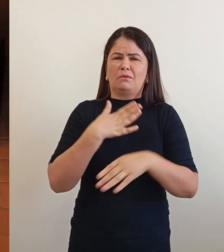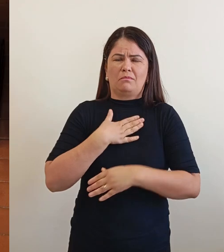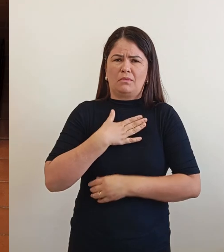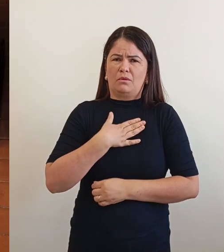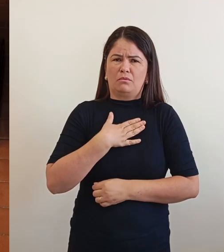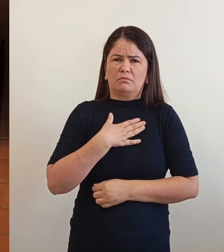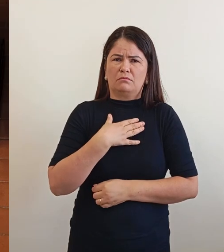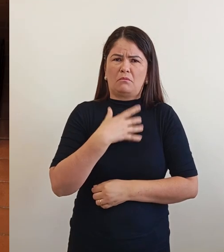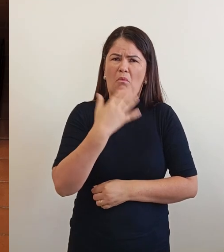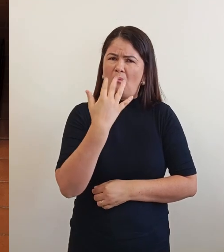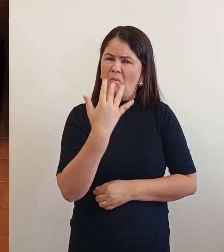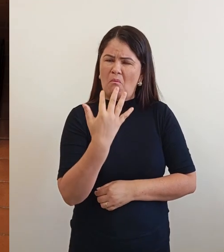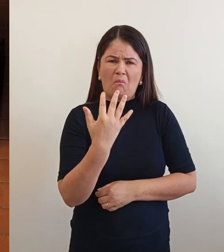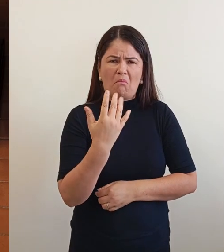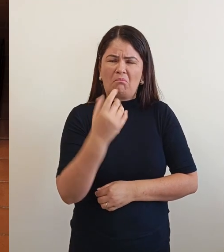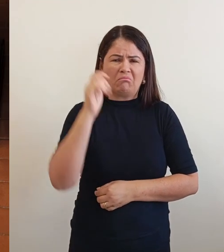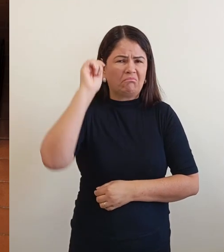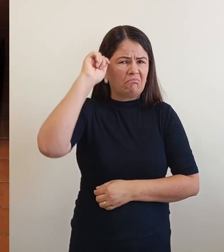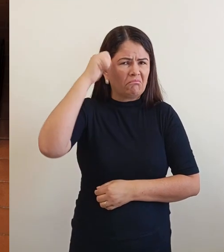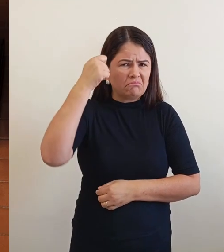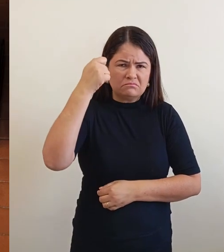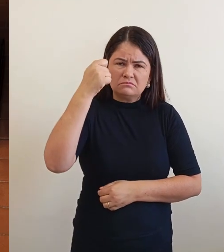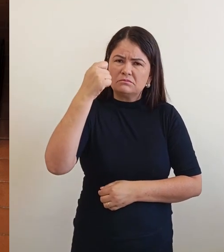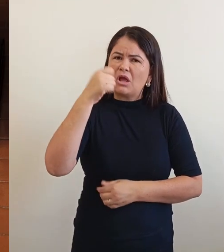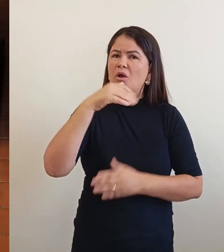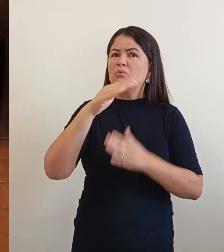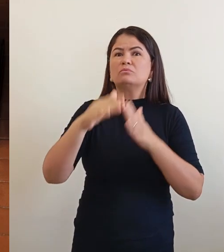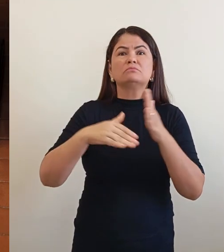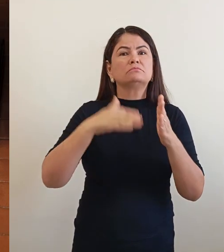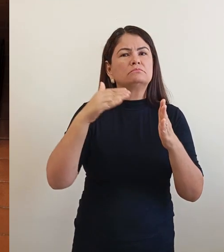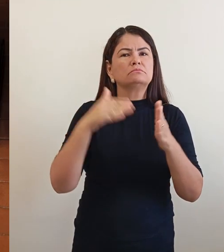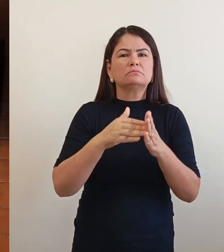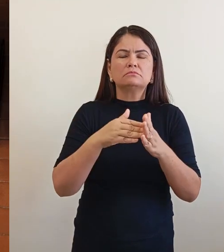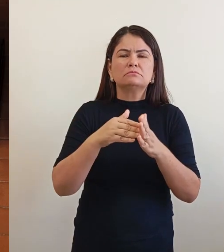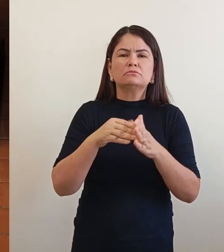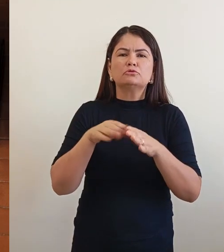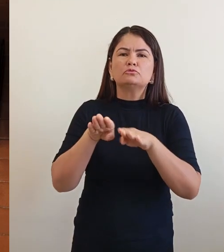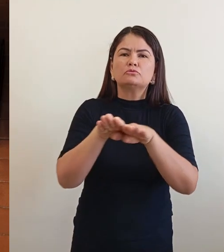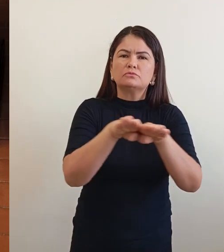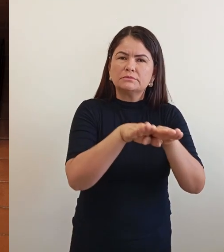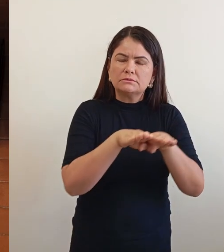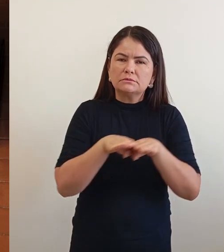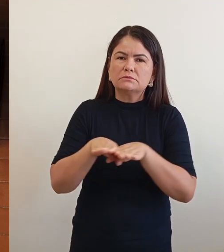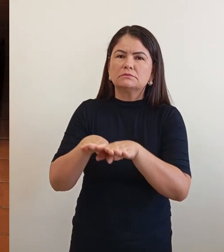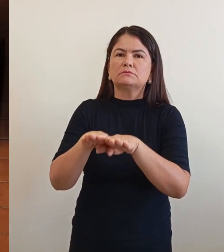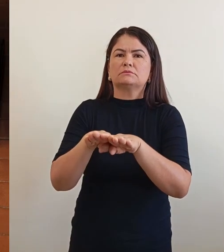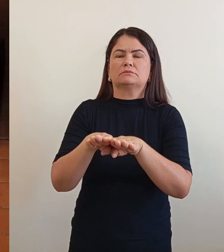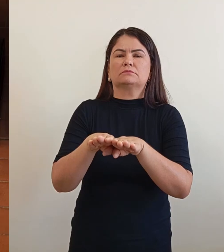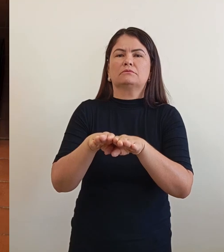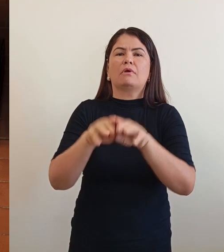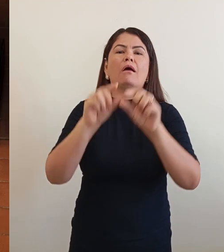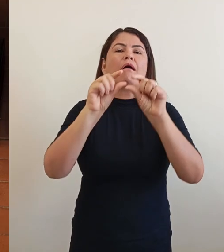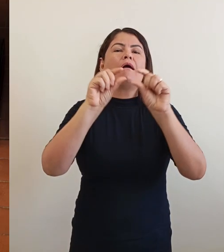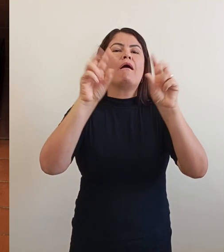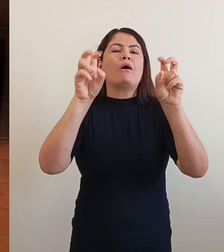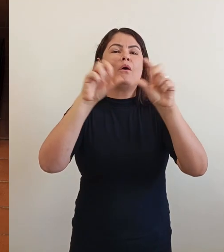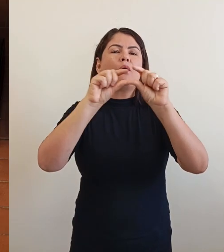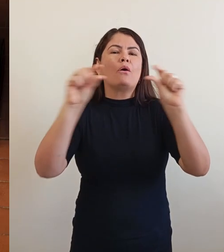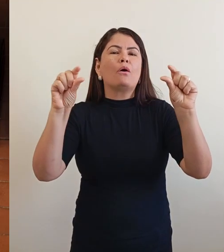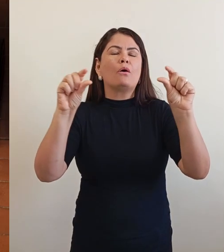E nem raça. Todos nós somos iguais. Eu vou citar uma frase que o meu avô falava.